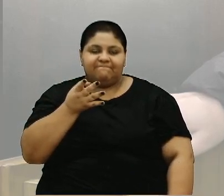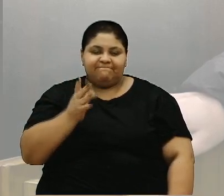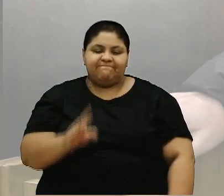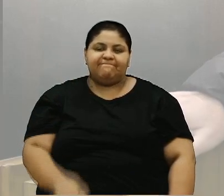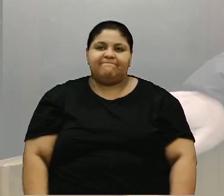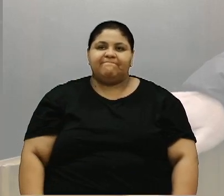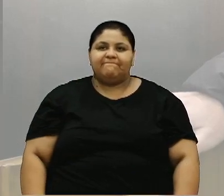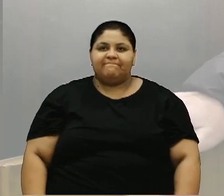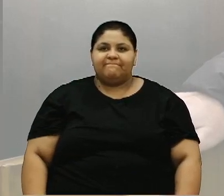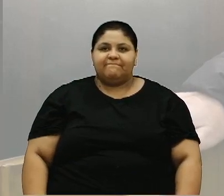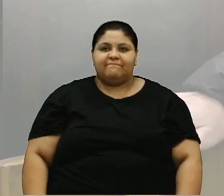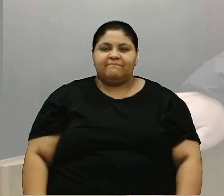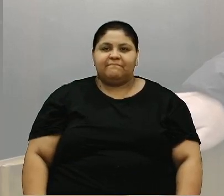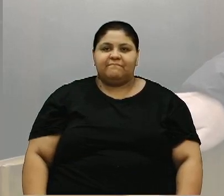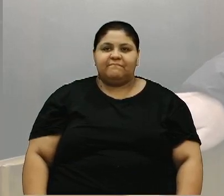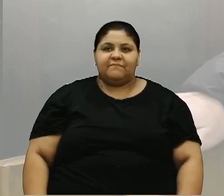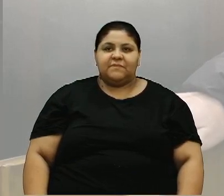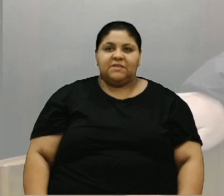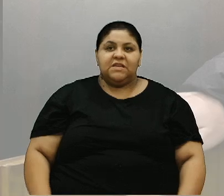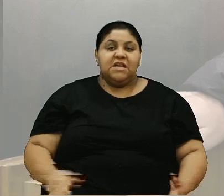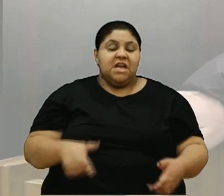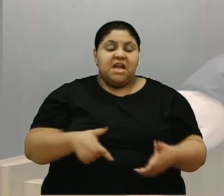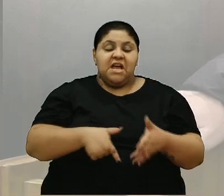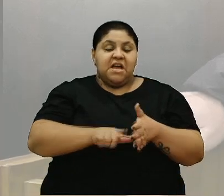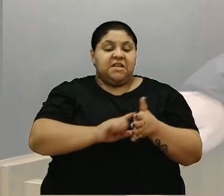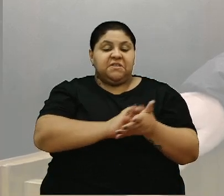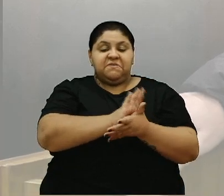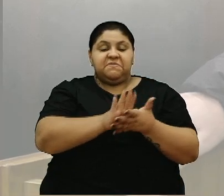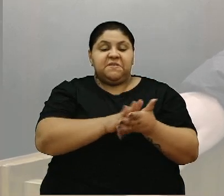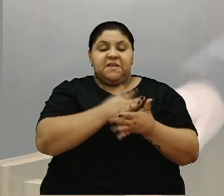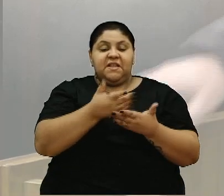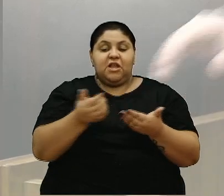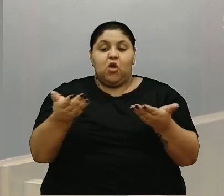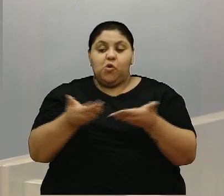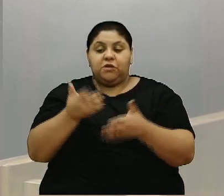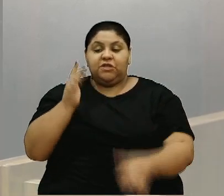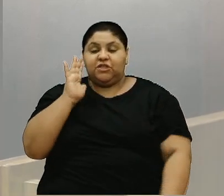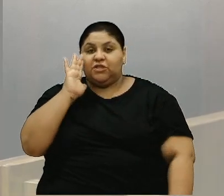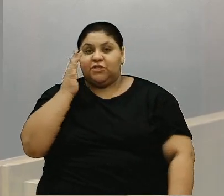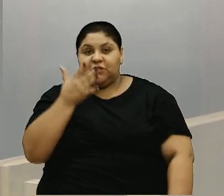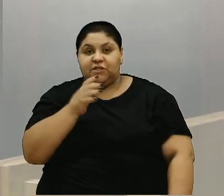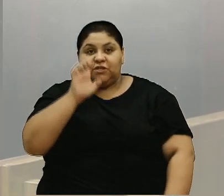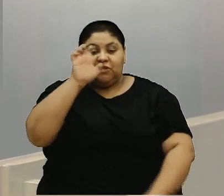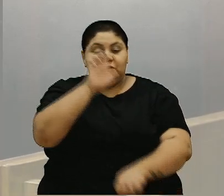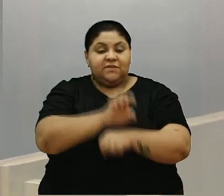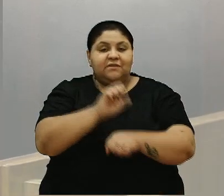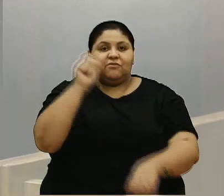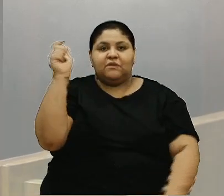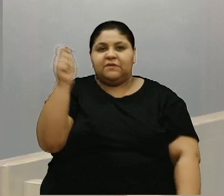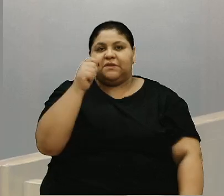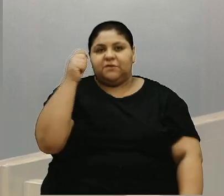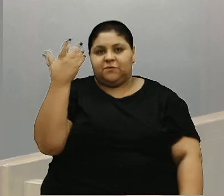Não servia para nada o Hugo Cantergiani. E hoje é a solução do estado do Rio Grande do Sul.